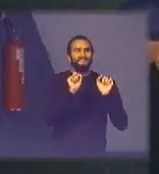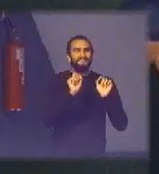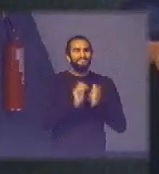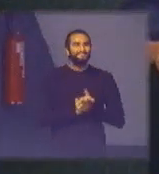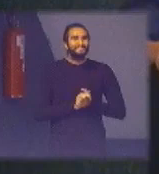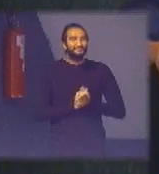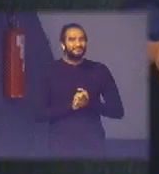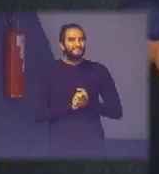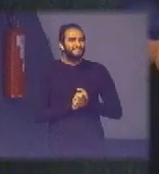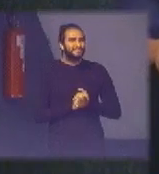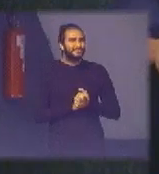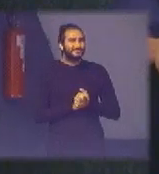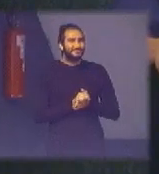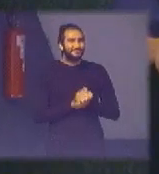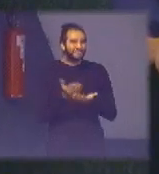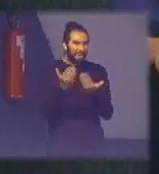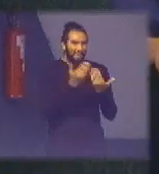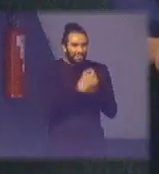vem me dar um abraço